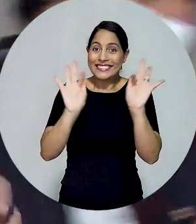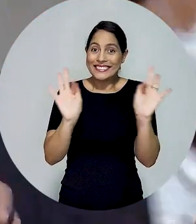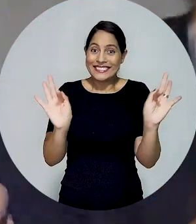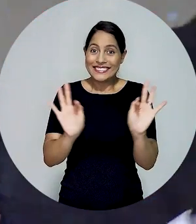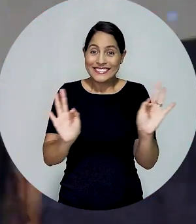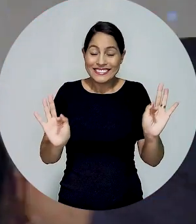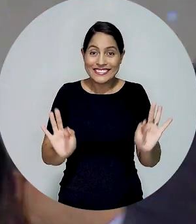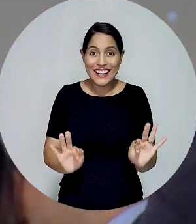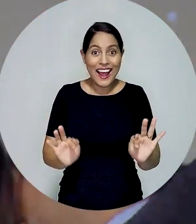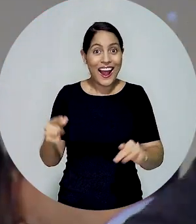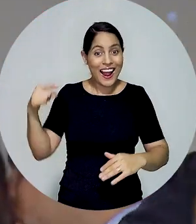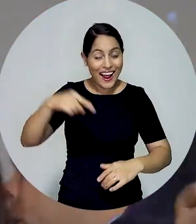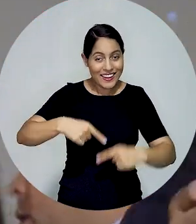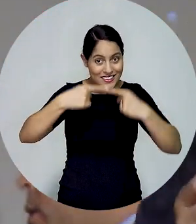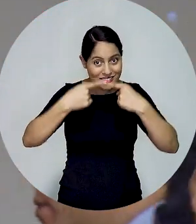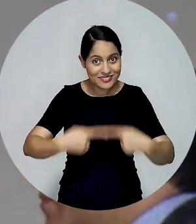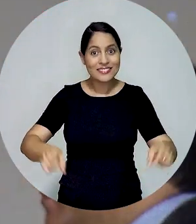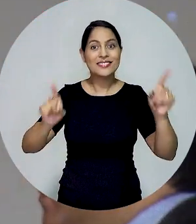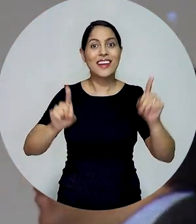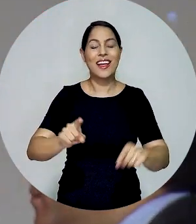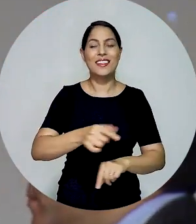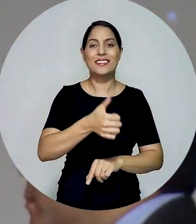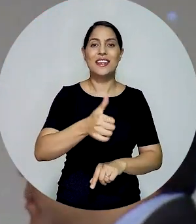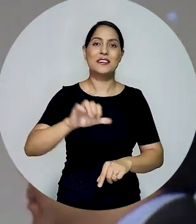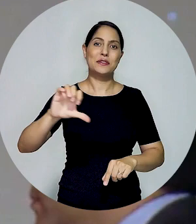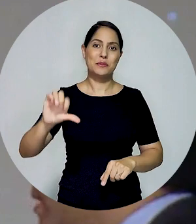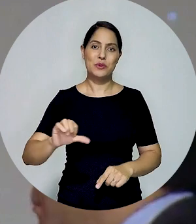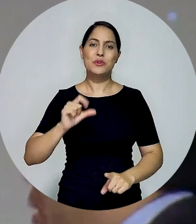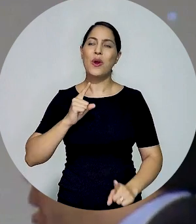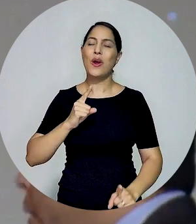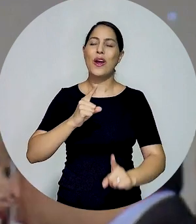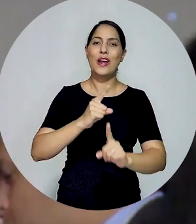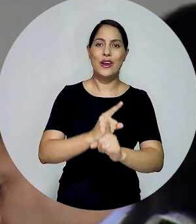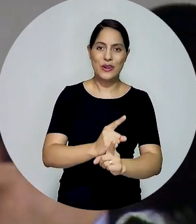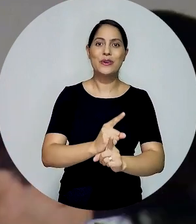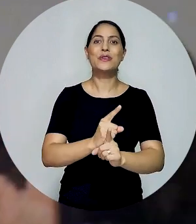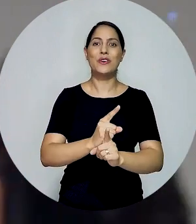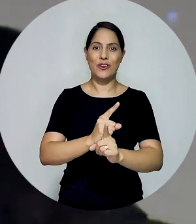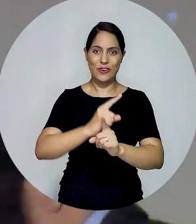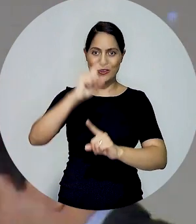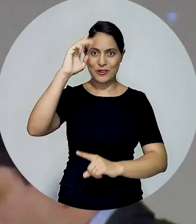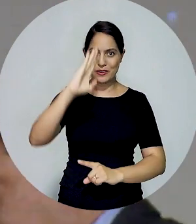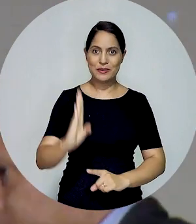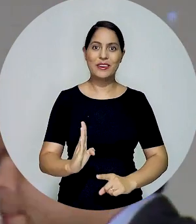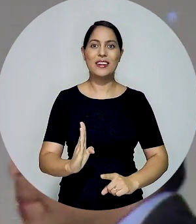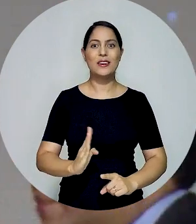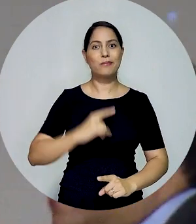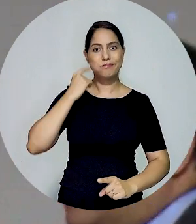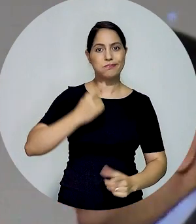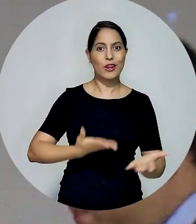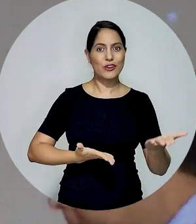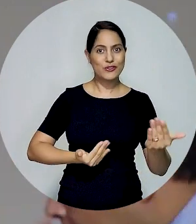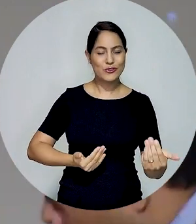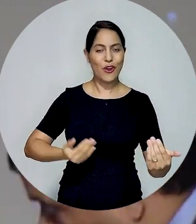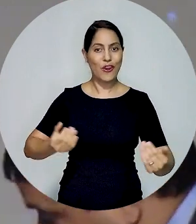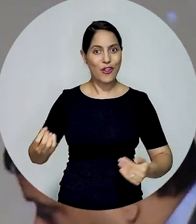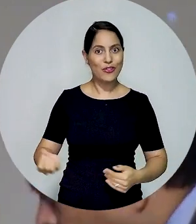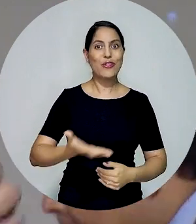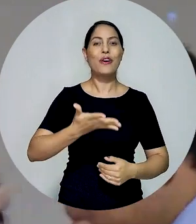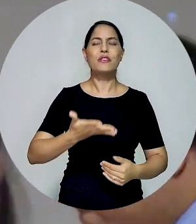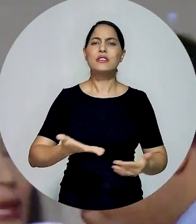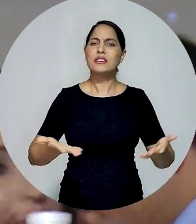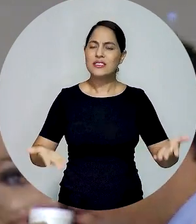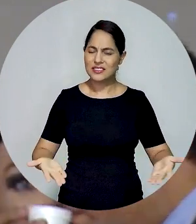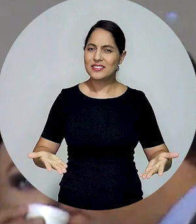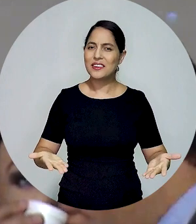muito feliz estou por aqui estar na abertura do 19º Encontro Nacional da Jovem